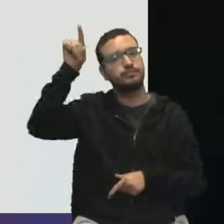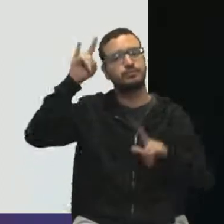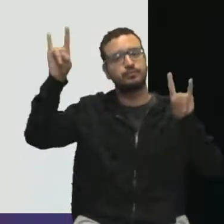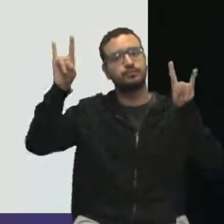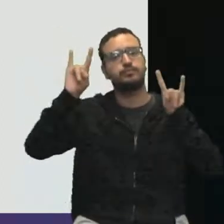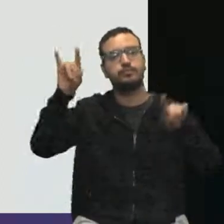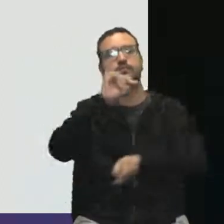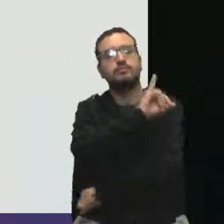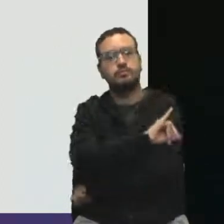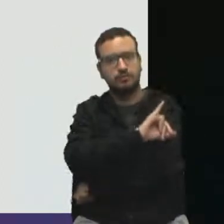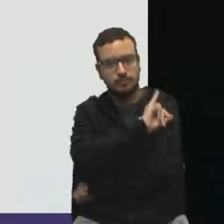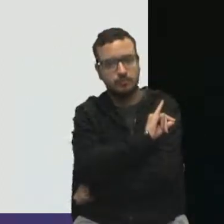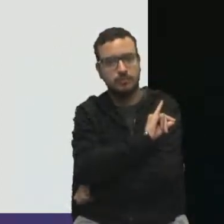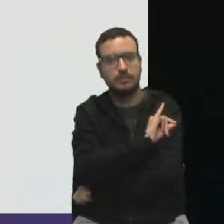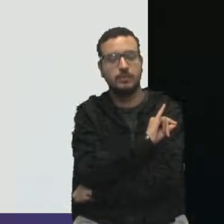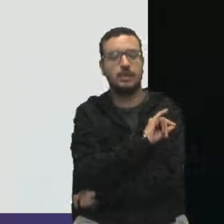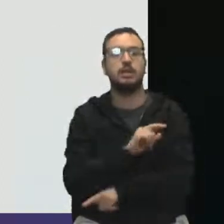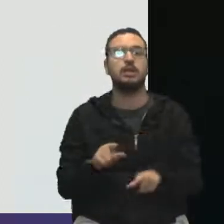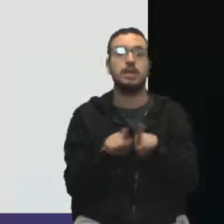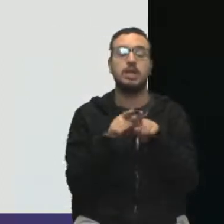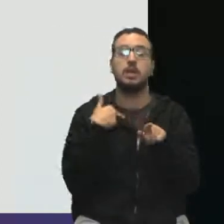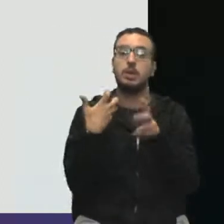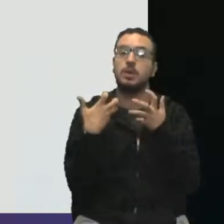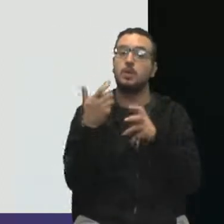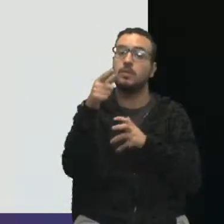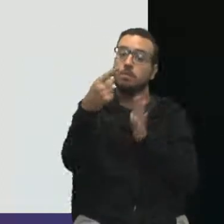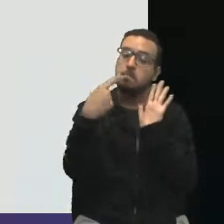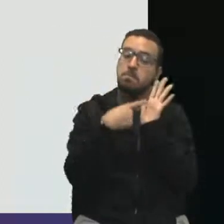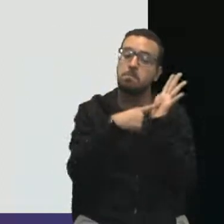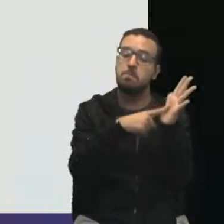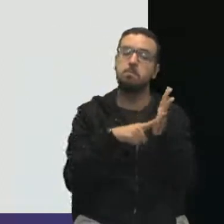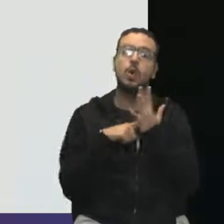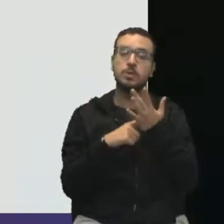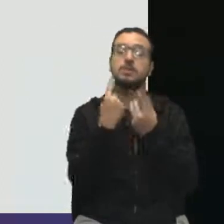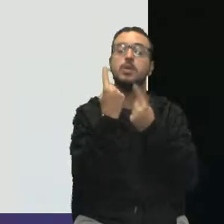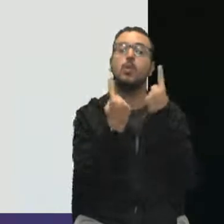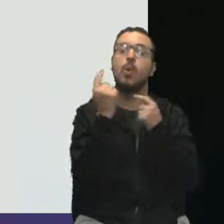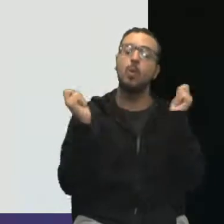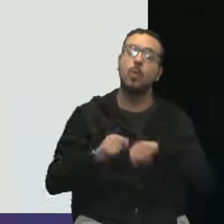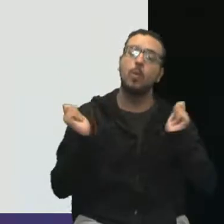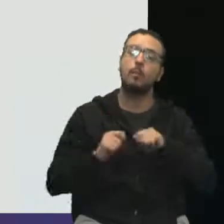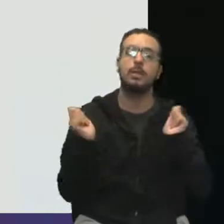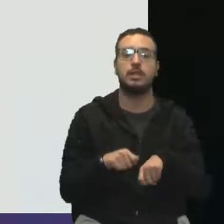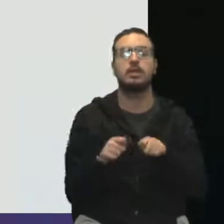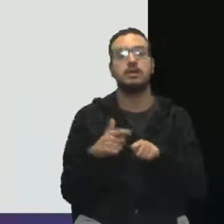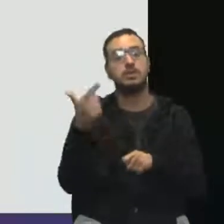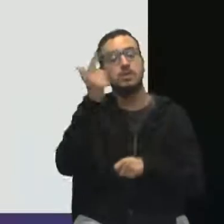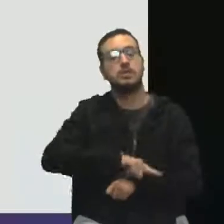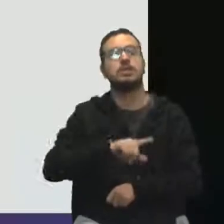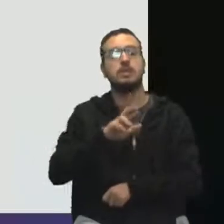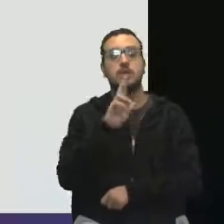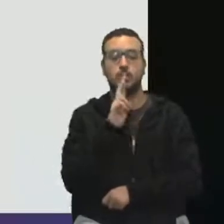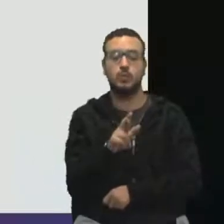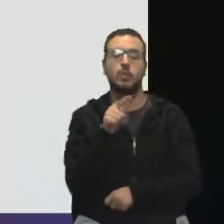E mais do que isso, eu quero que você me aponte quais são as competências para resolver esses problemas.